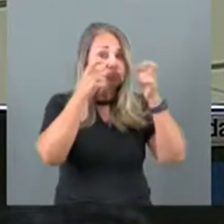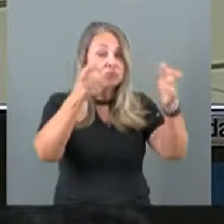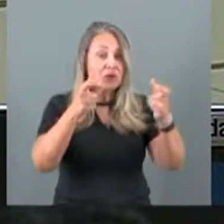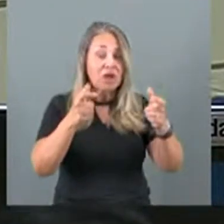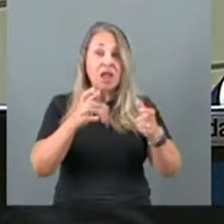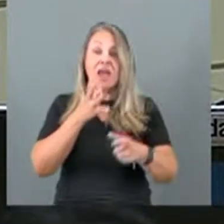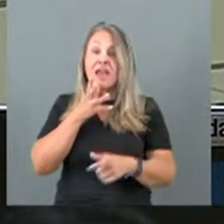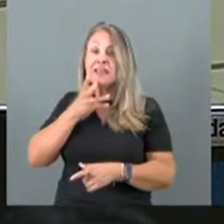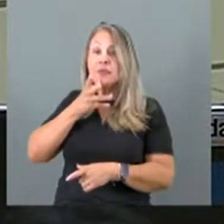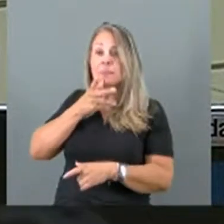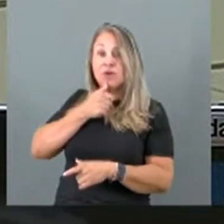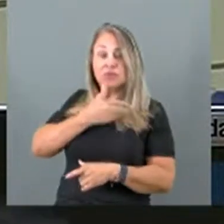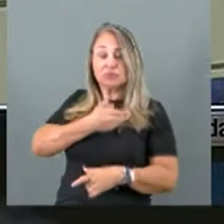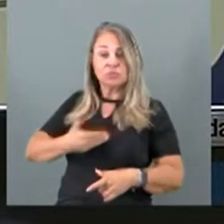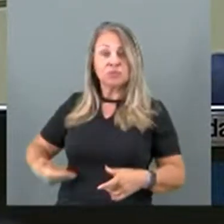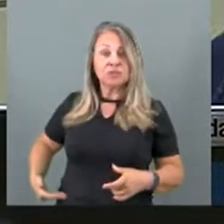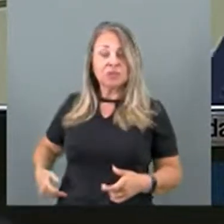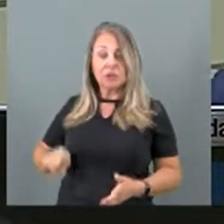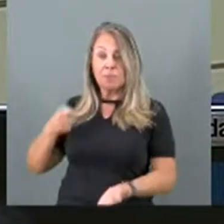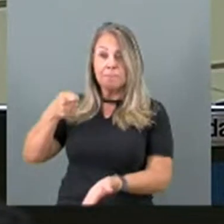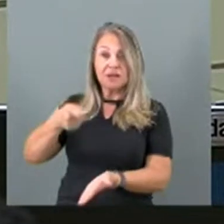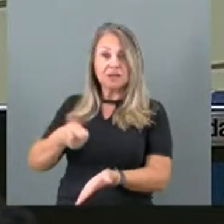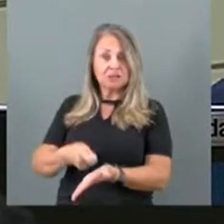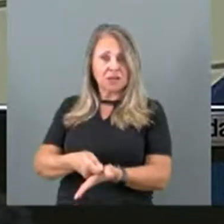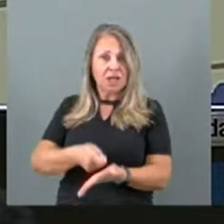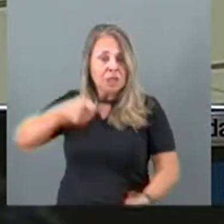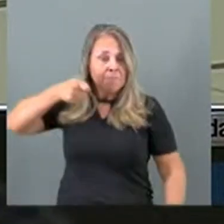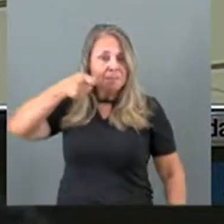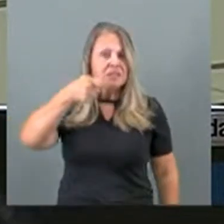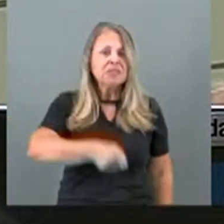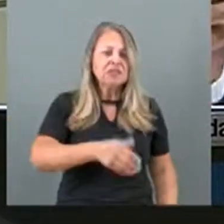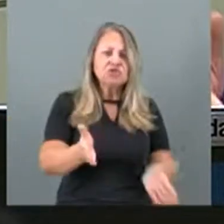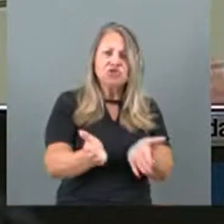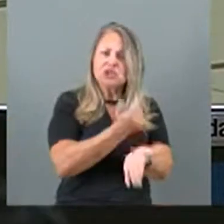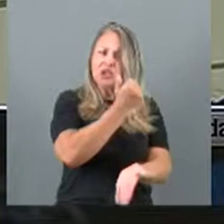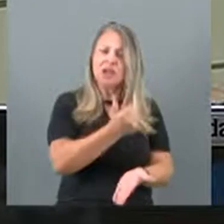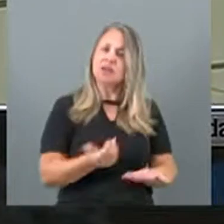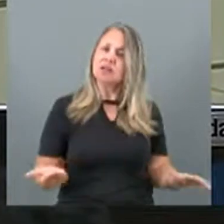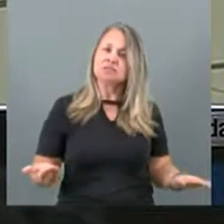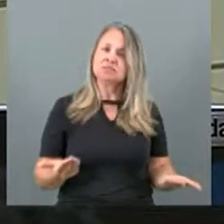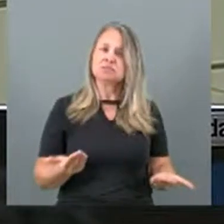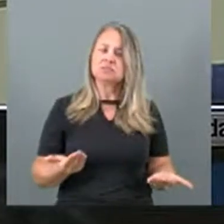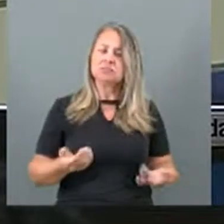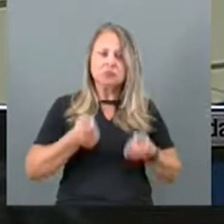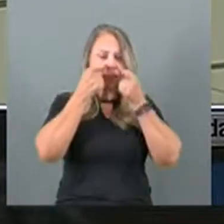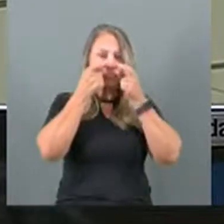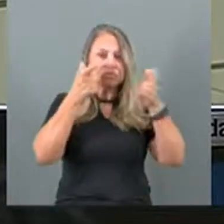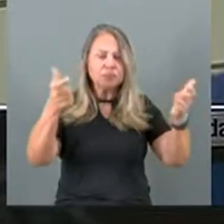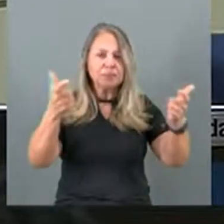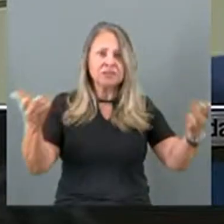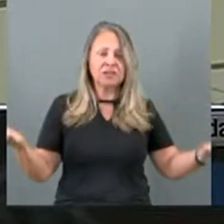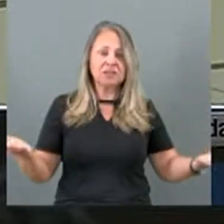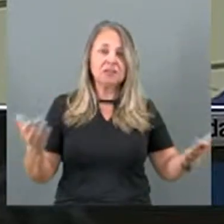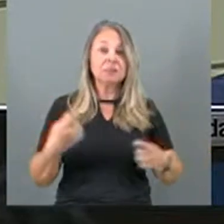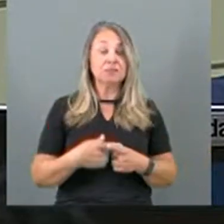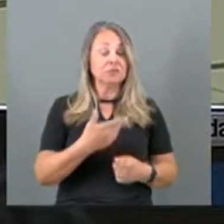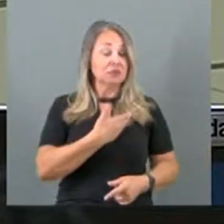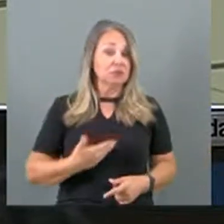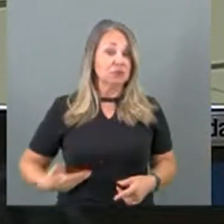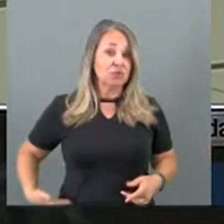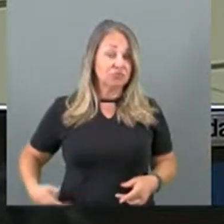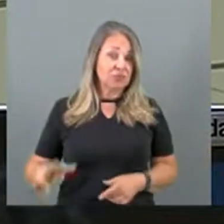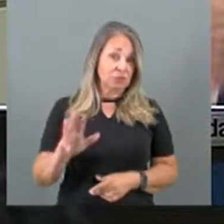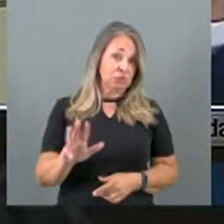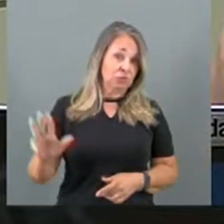governo em mandar tirar, doar todas essas bets enquanto não regulamenta. Esse é o espanto meu. Até porque o governo do presidente